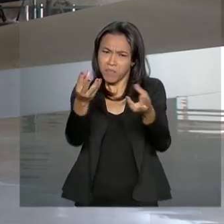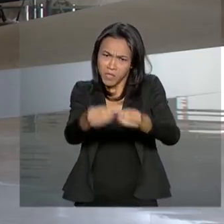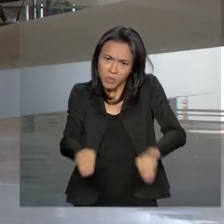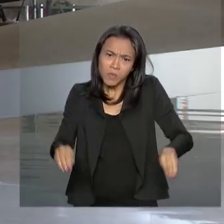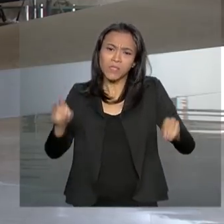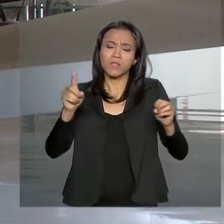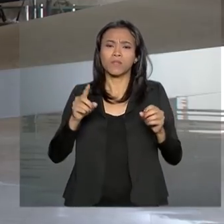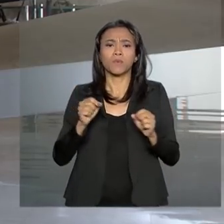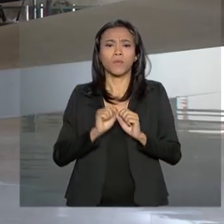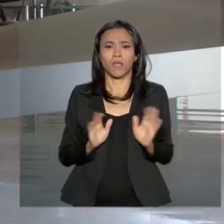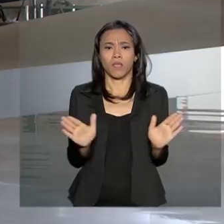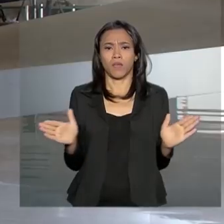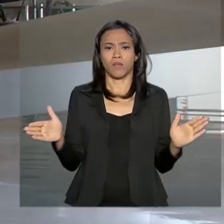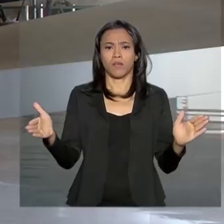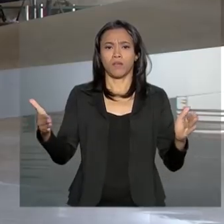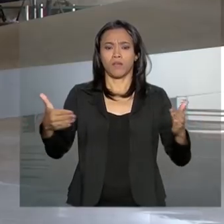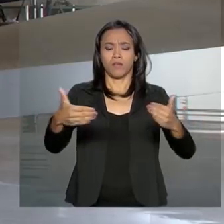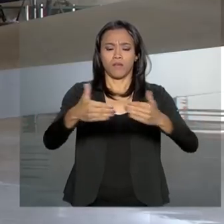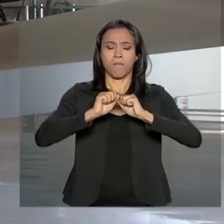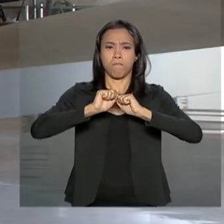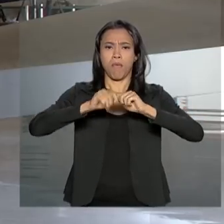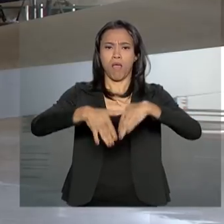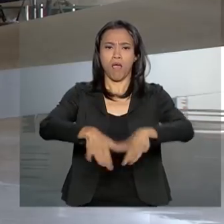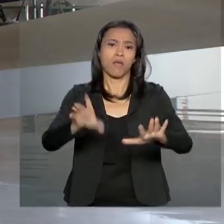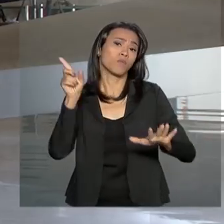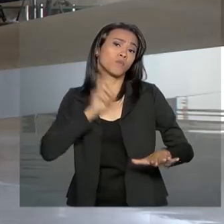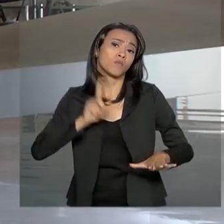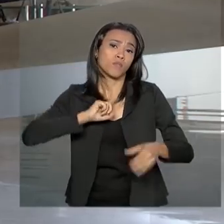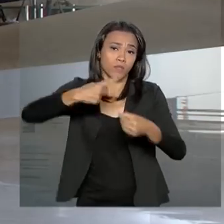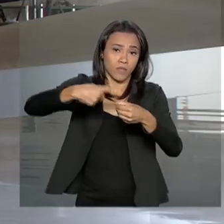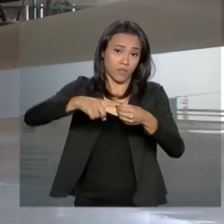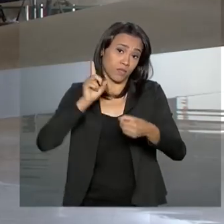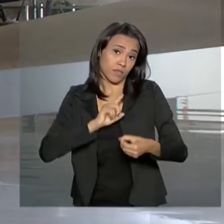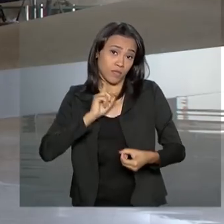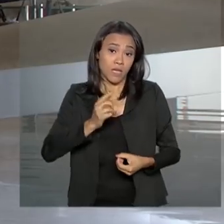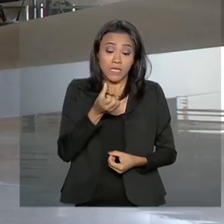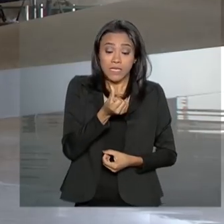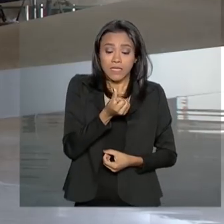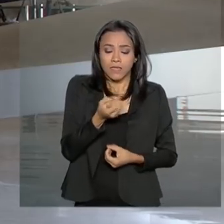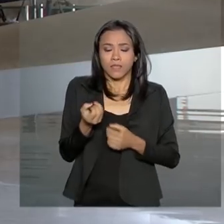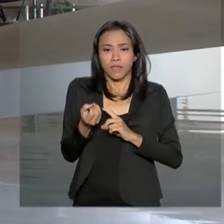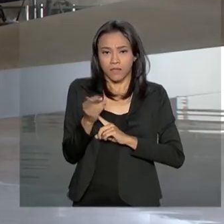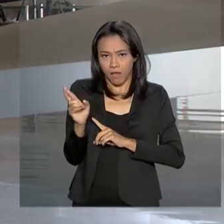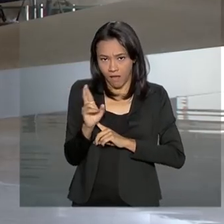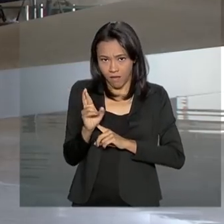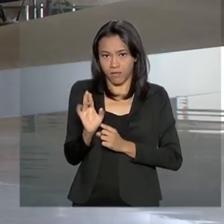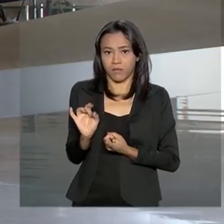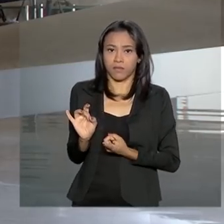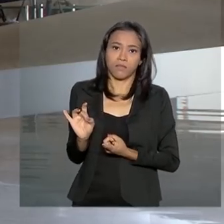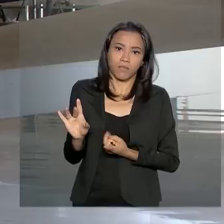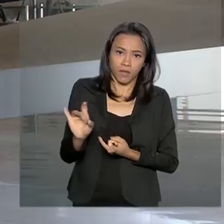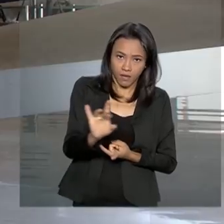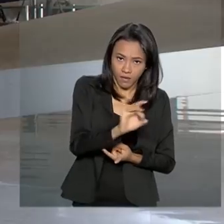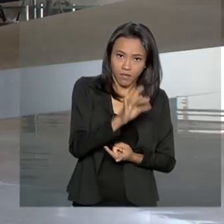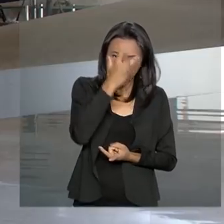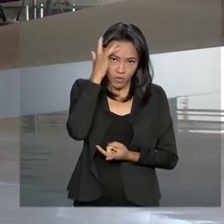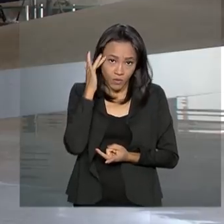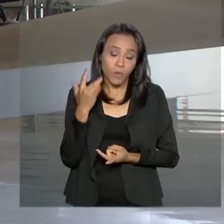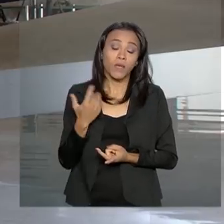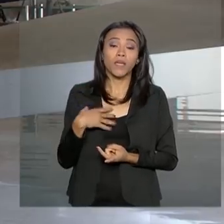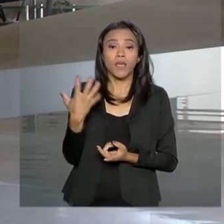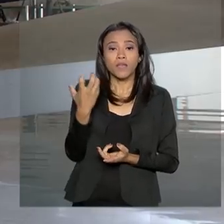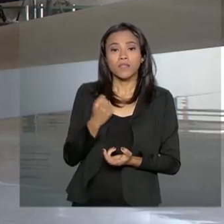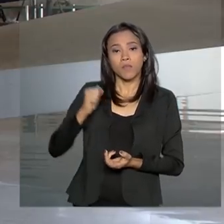em Minas Gerais, no início desse ano. São R$,00 em caráter emergencial para beneficiários do Bolsa Família,